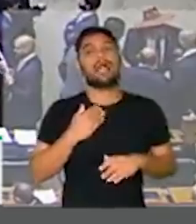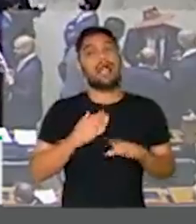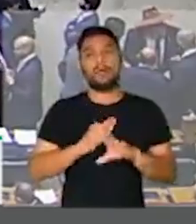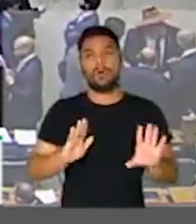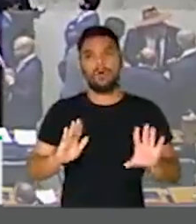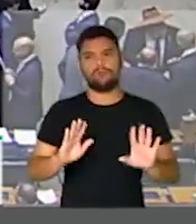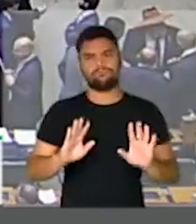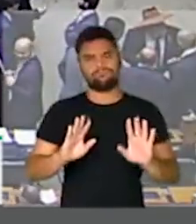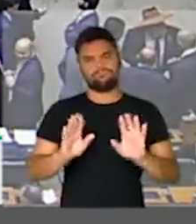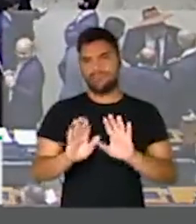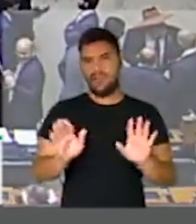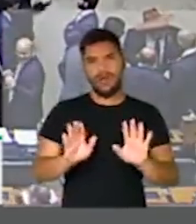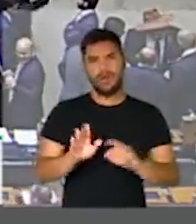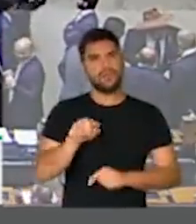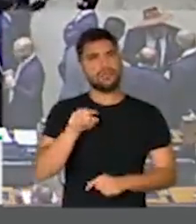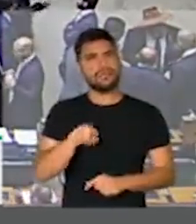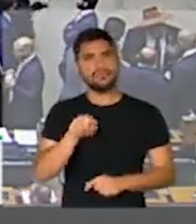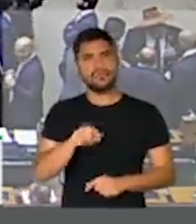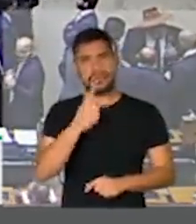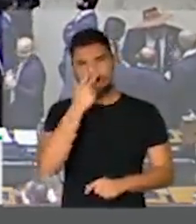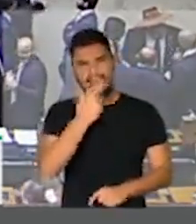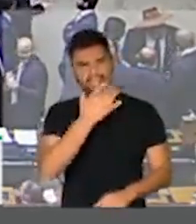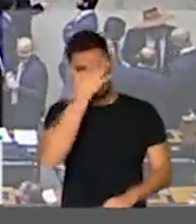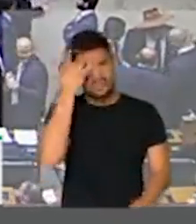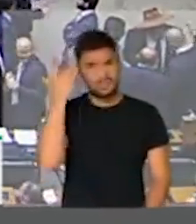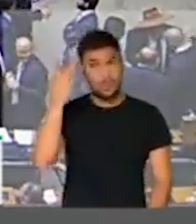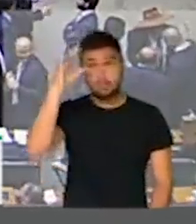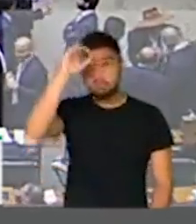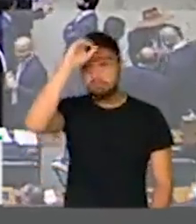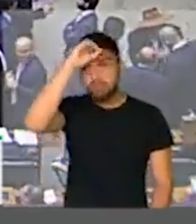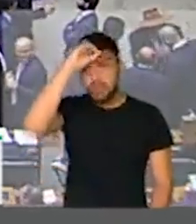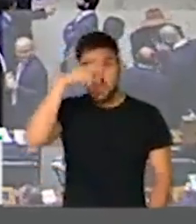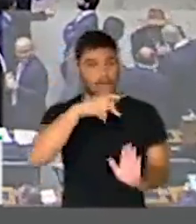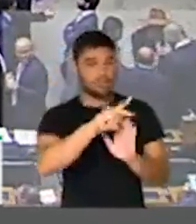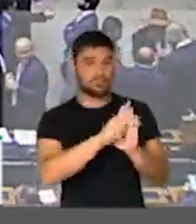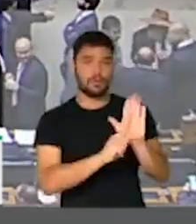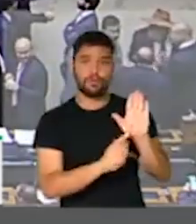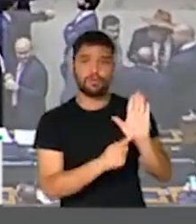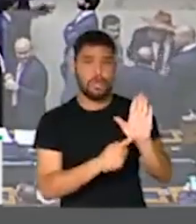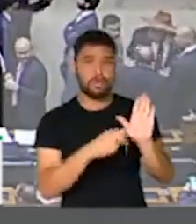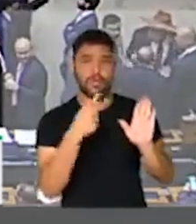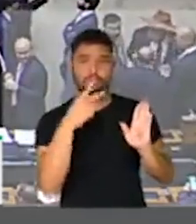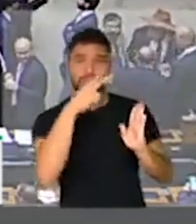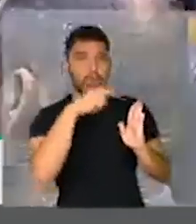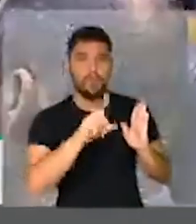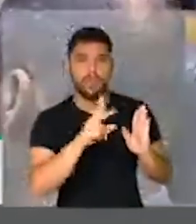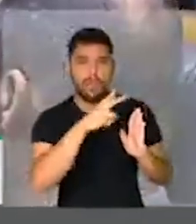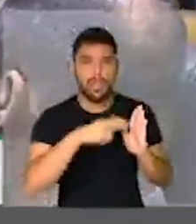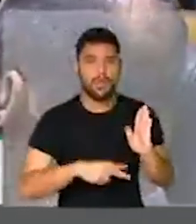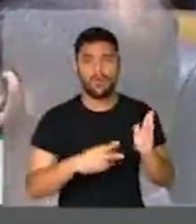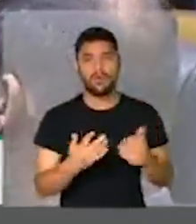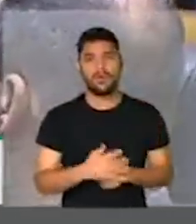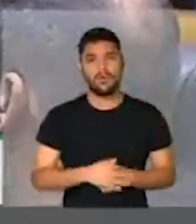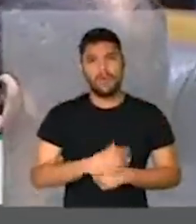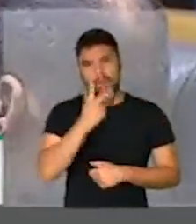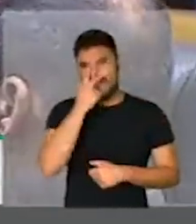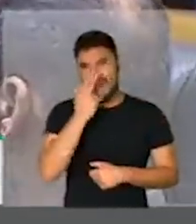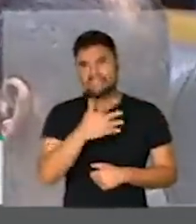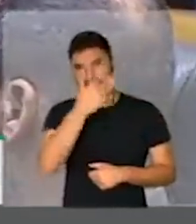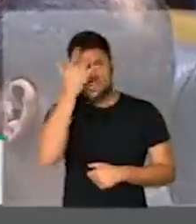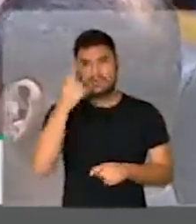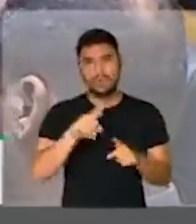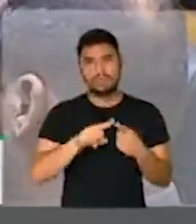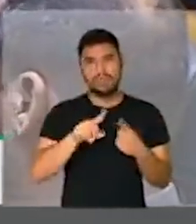vez, ou uma demonstração de ignorância em relação ao projeto, ou uma demonstração de mau caratismo puro.